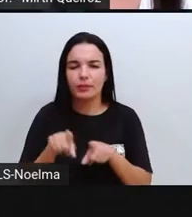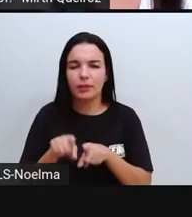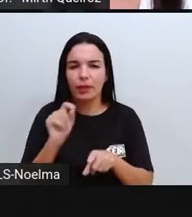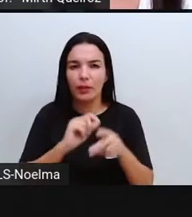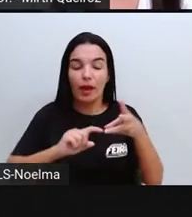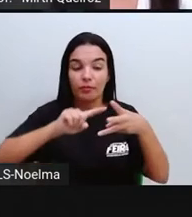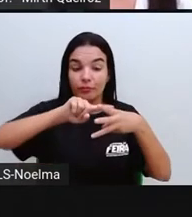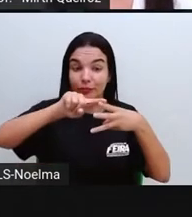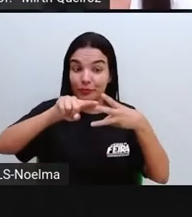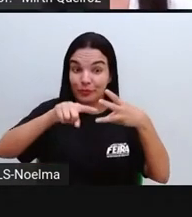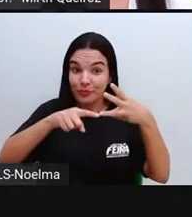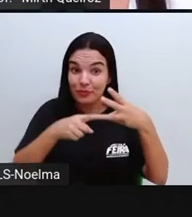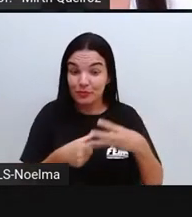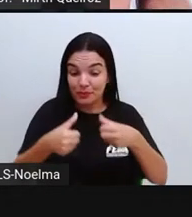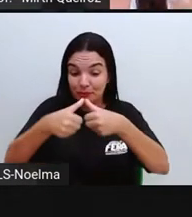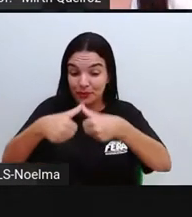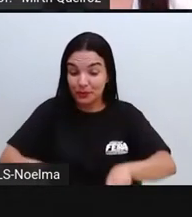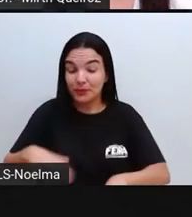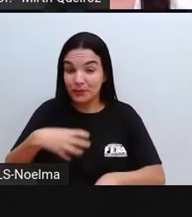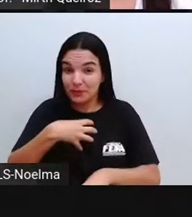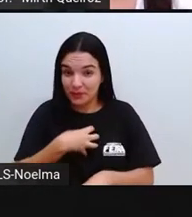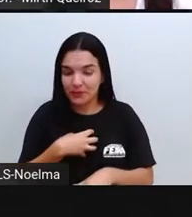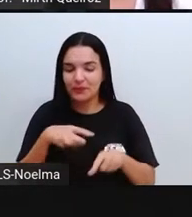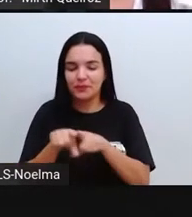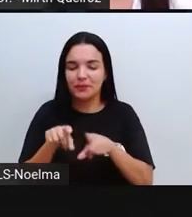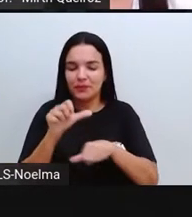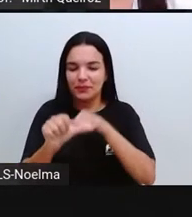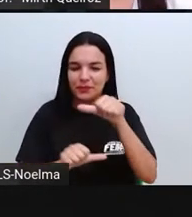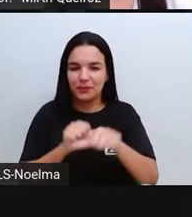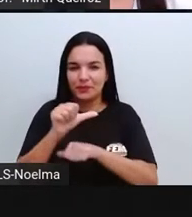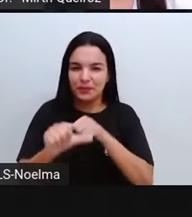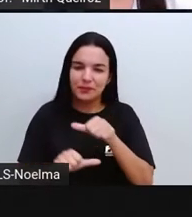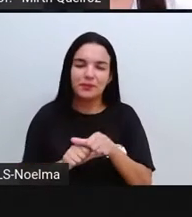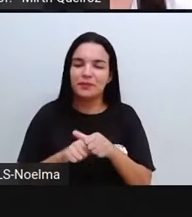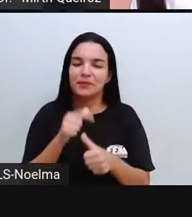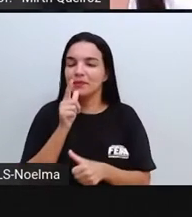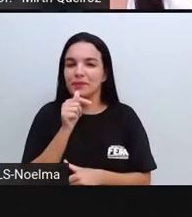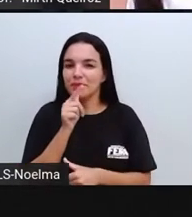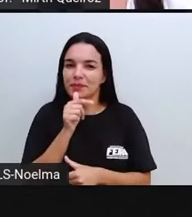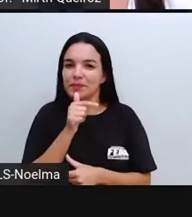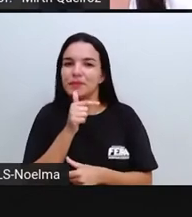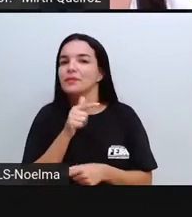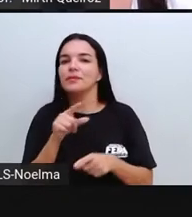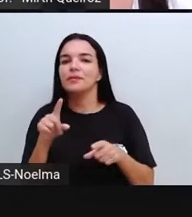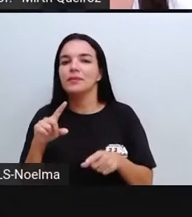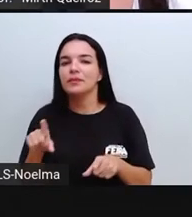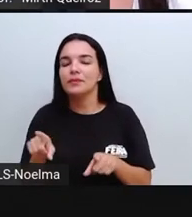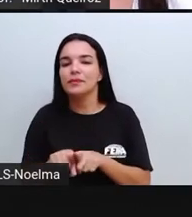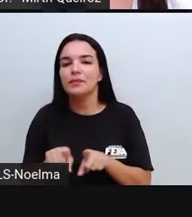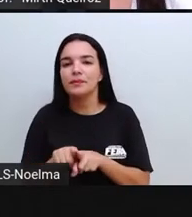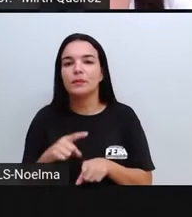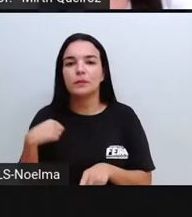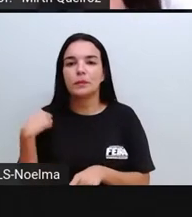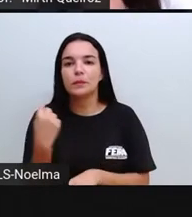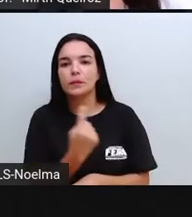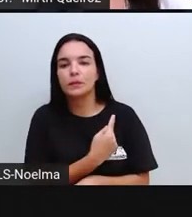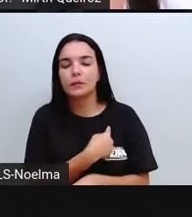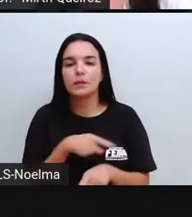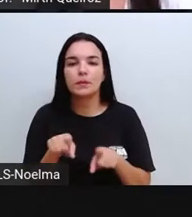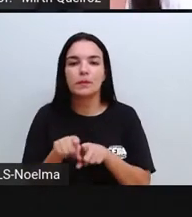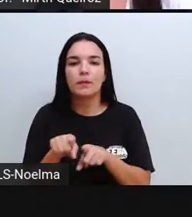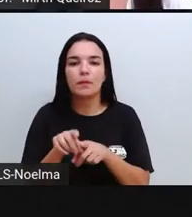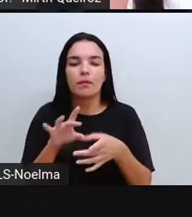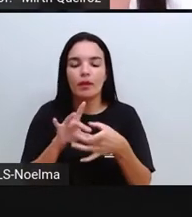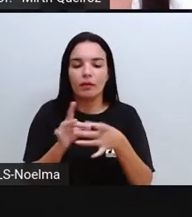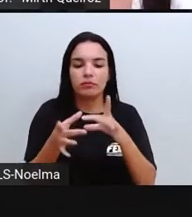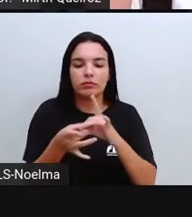estados físicos da água, sobre as transformações, as mudanças de estado físico. Nós agora vamos relacionar a água,